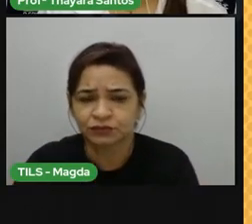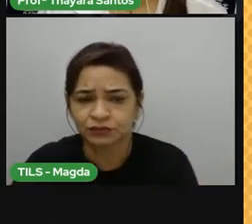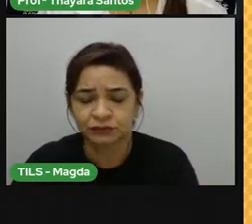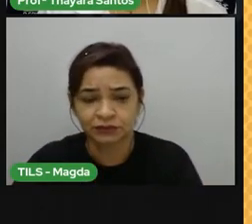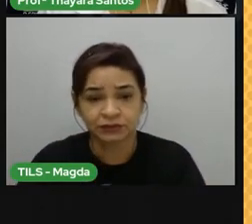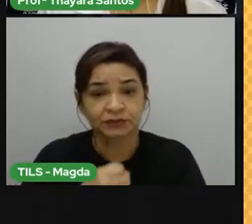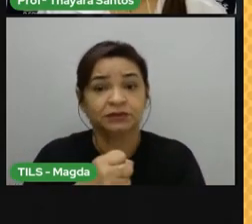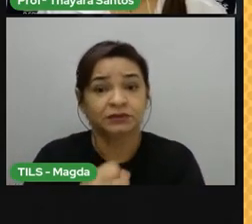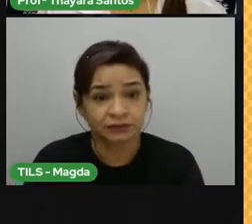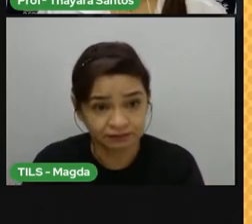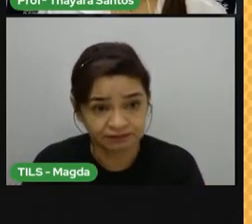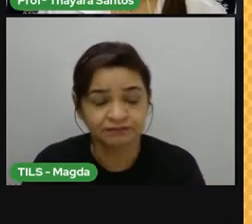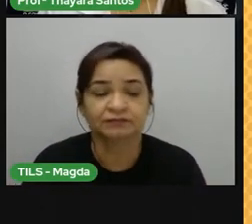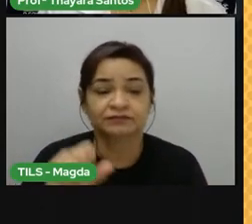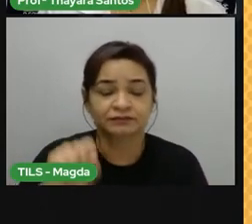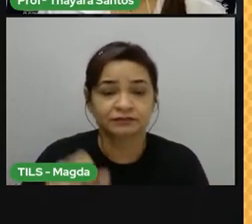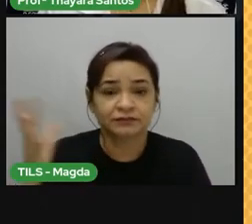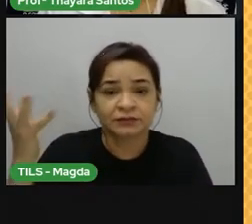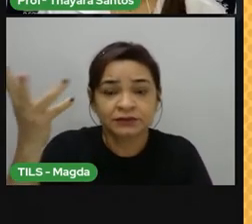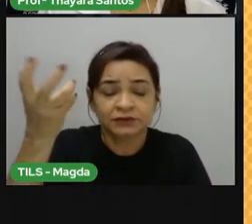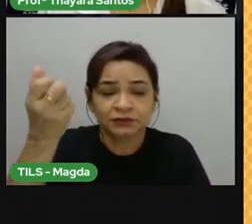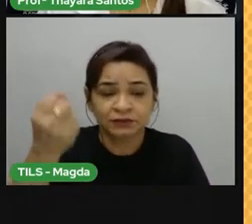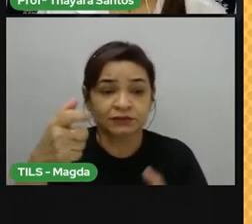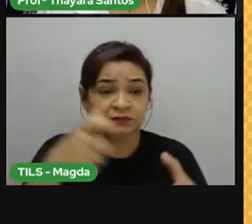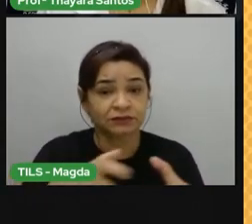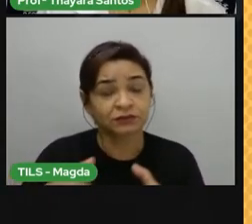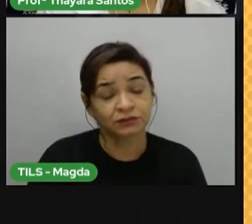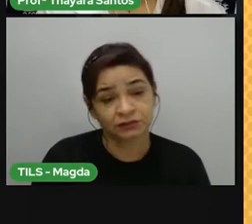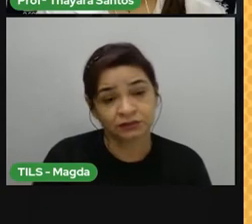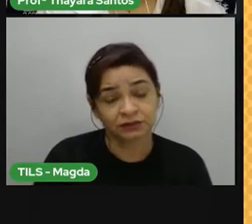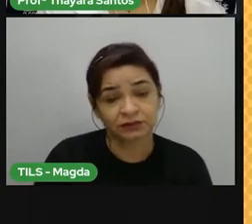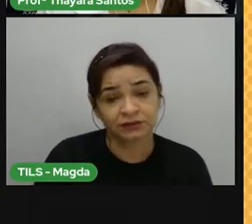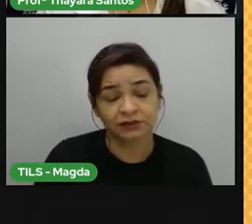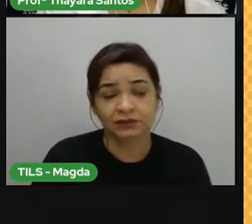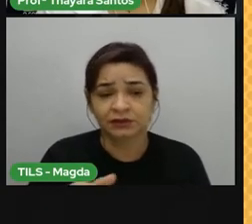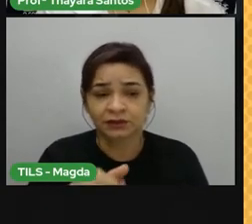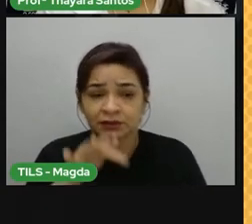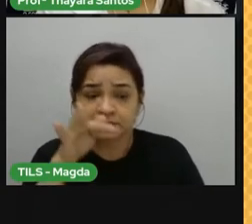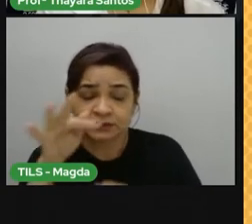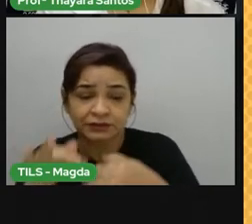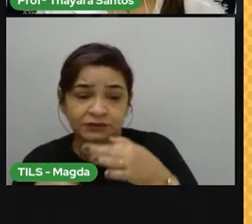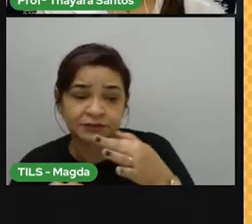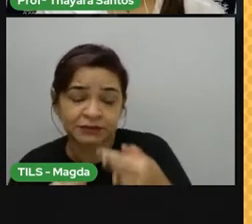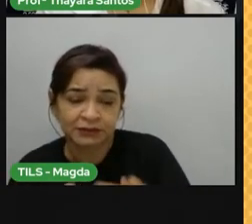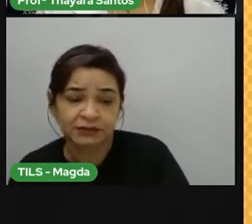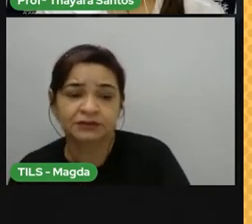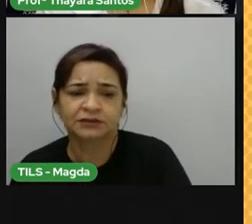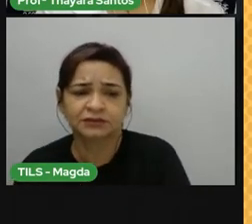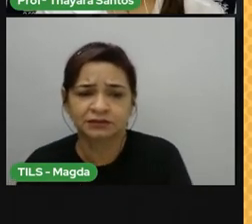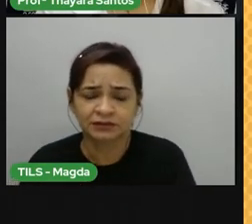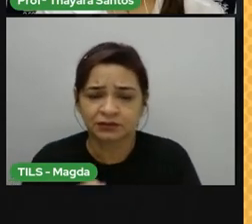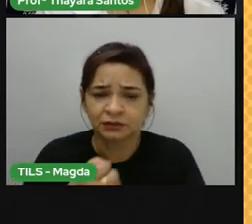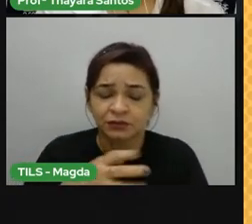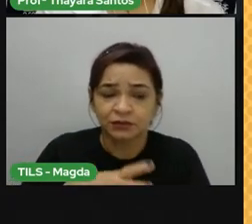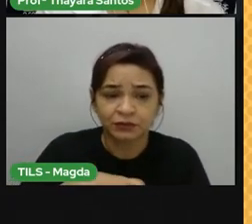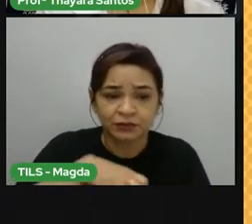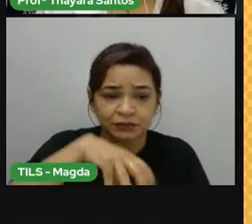significativamente para o clima da região. Afinal, as plantas participam ativamente do processo de